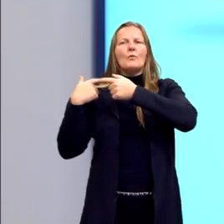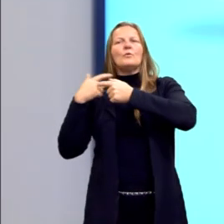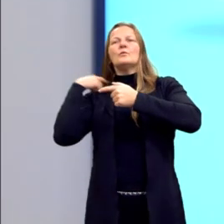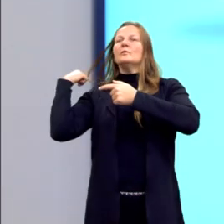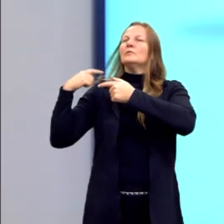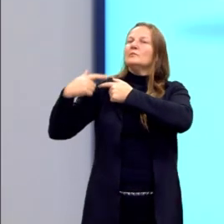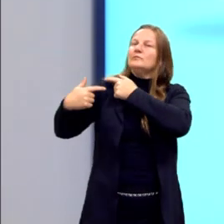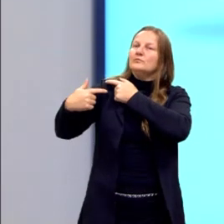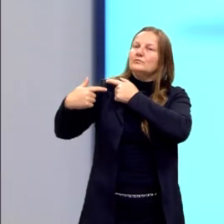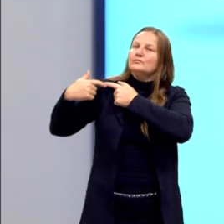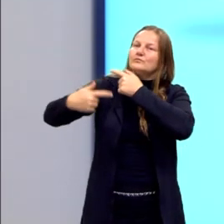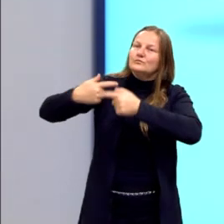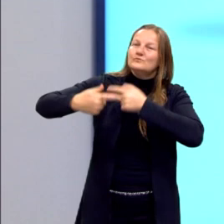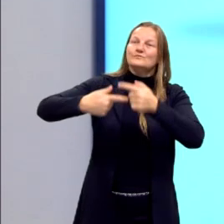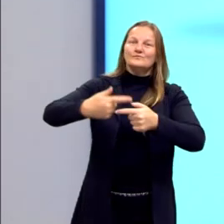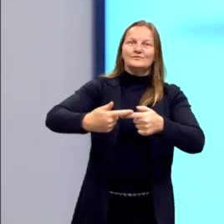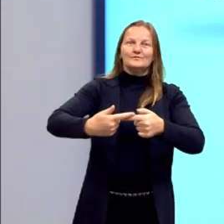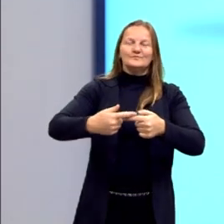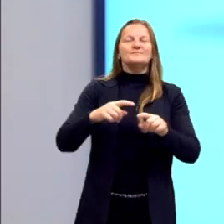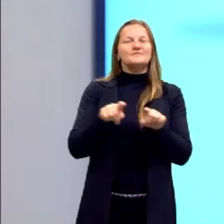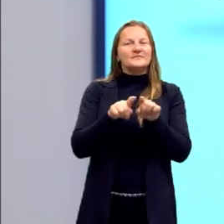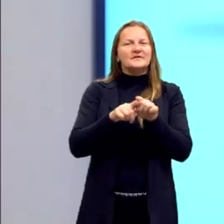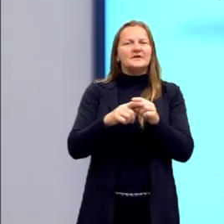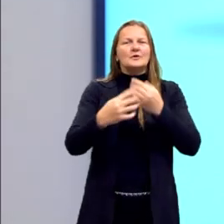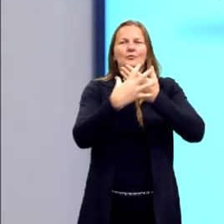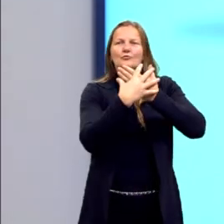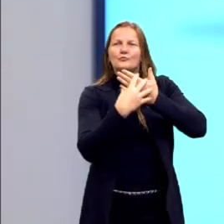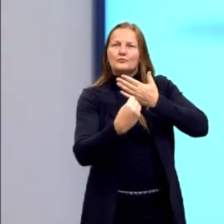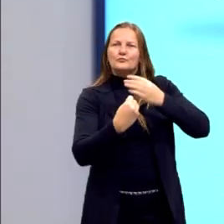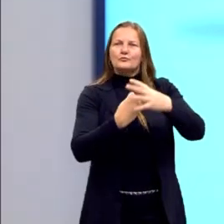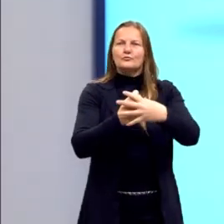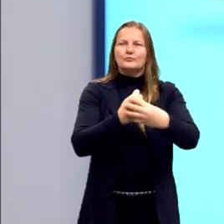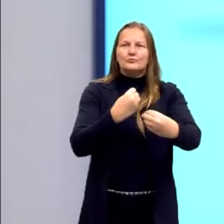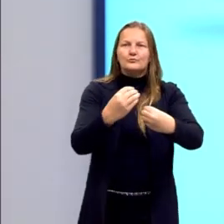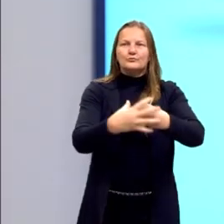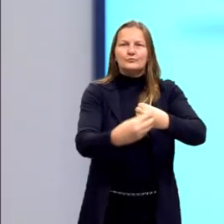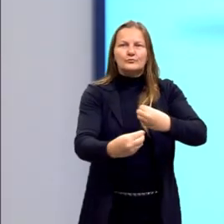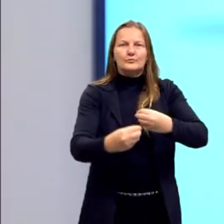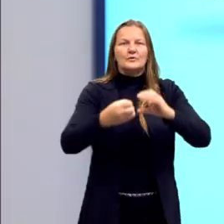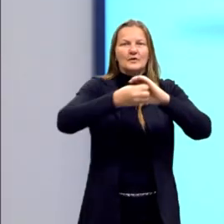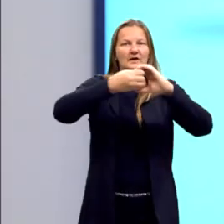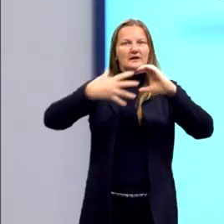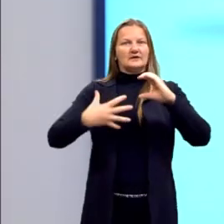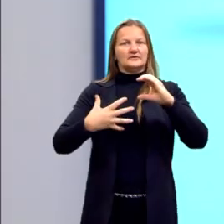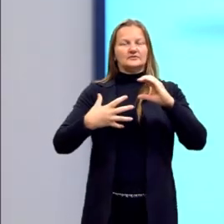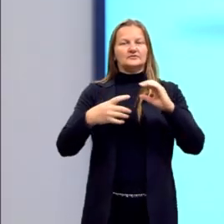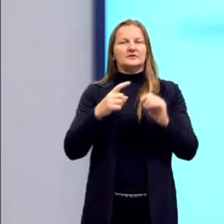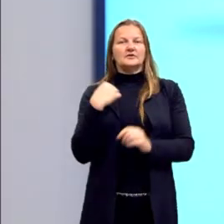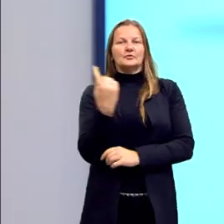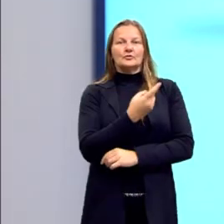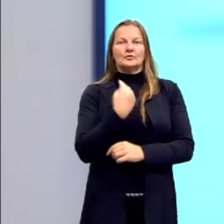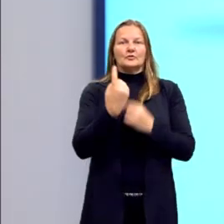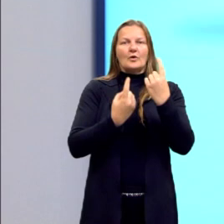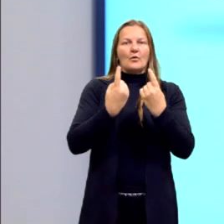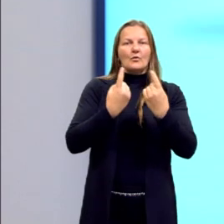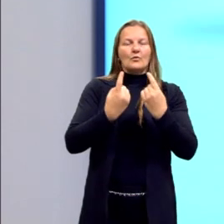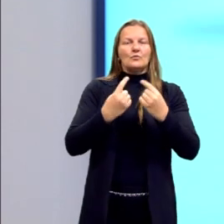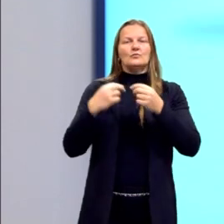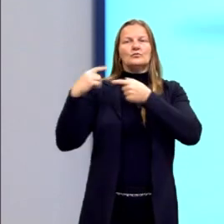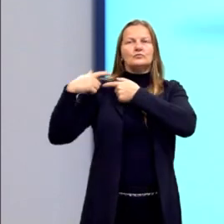Ela vai estudar a transmissão de características entre seres com algum grau de